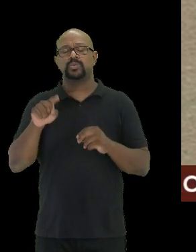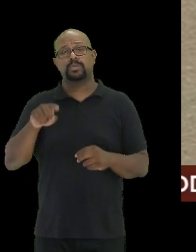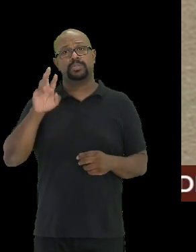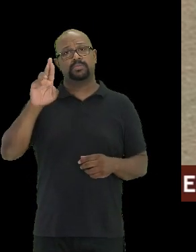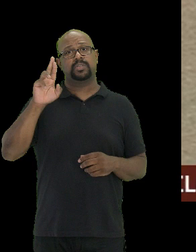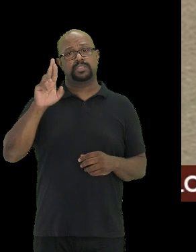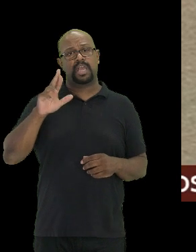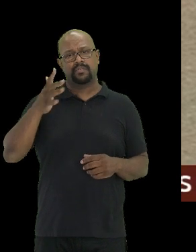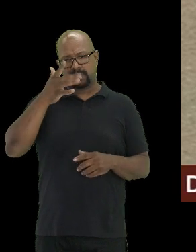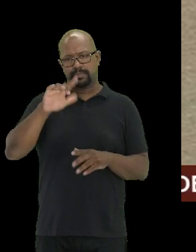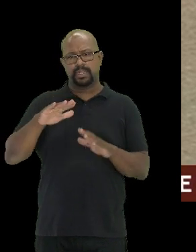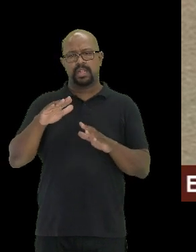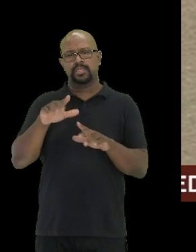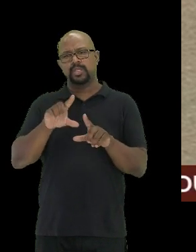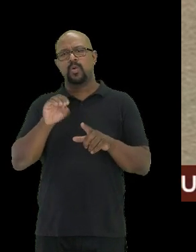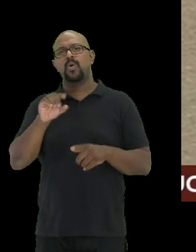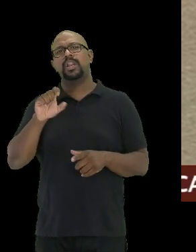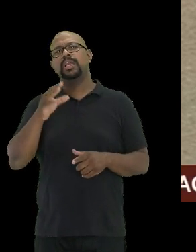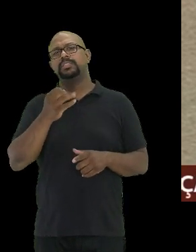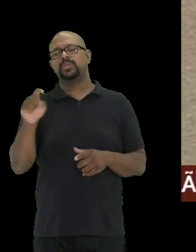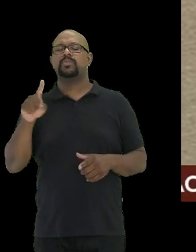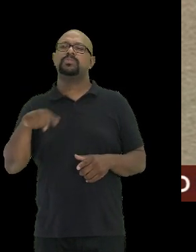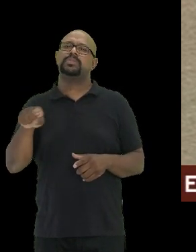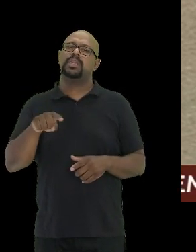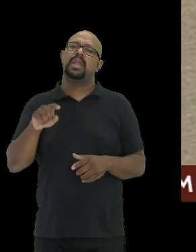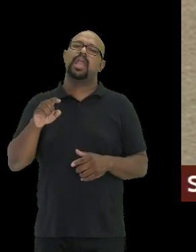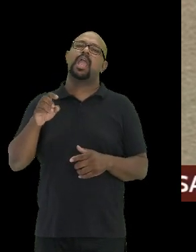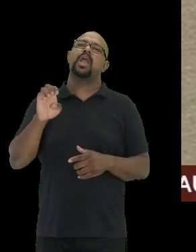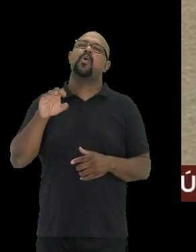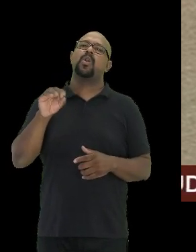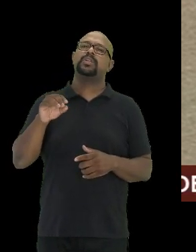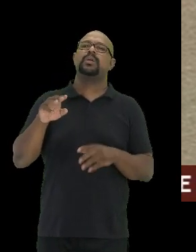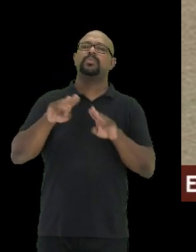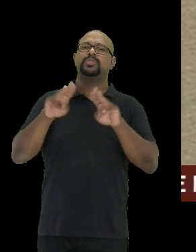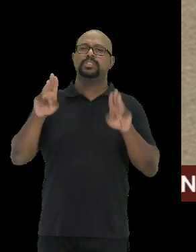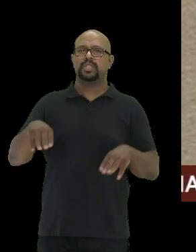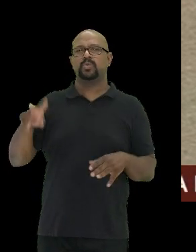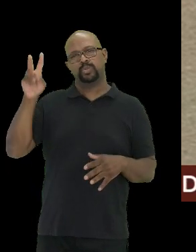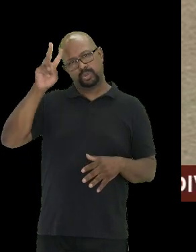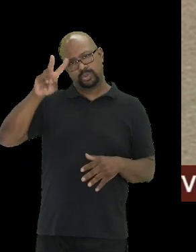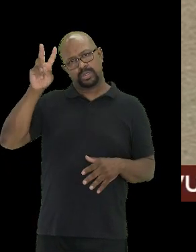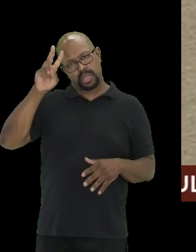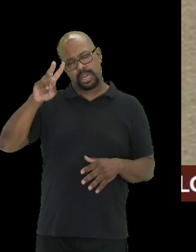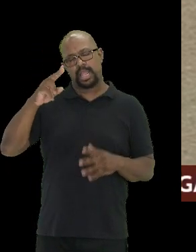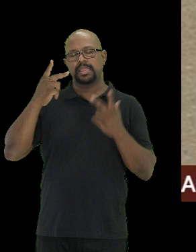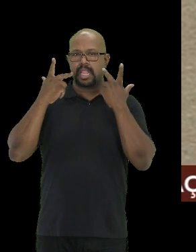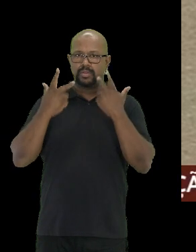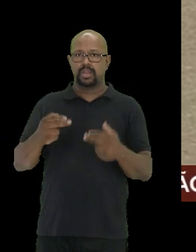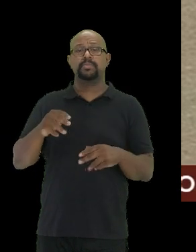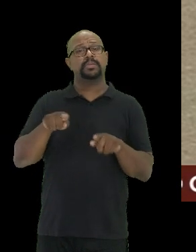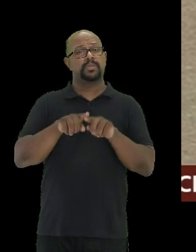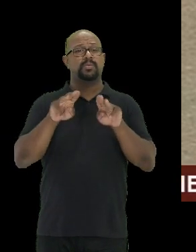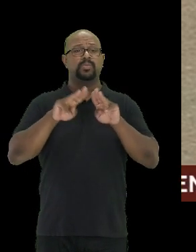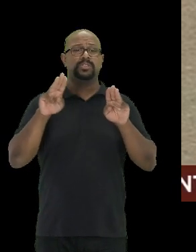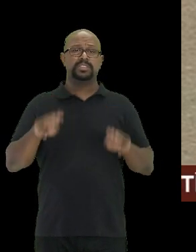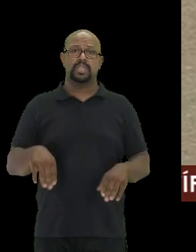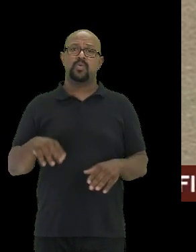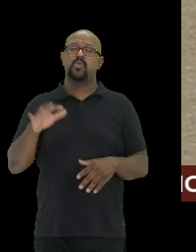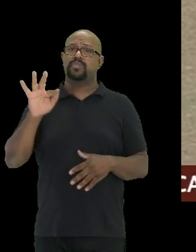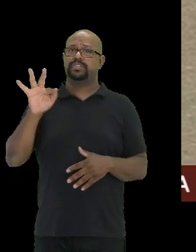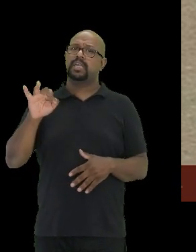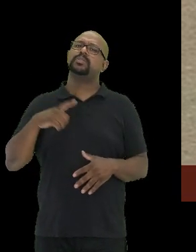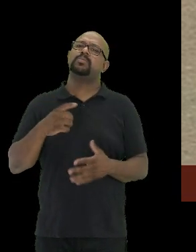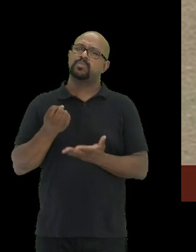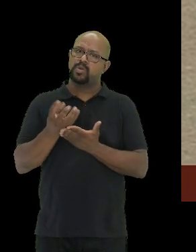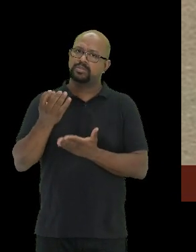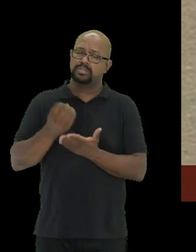responsáveis pelas coleções herpetológicas e aracnológicas do Museu de História Natural, mas também, como museu universitário, produzimos e somos